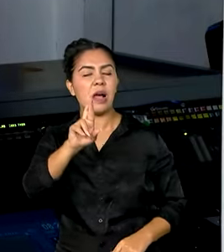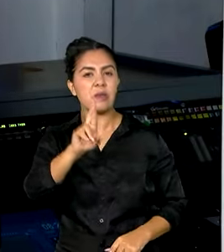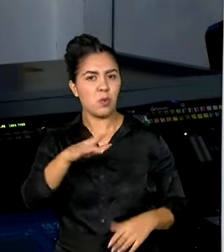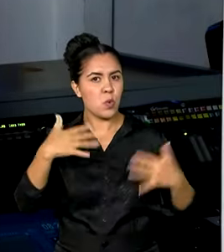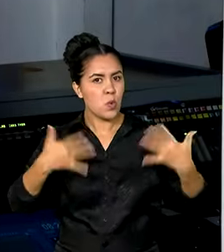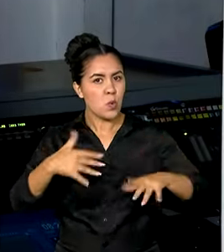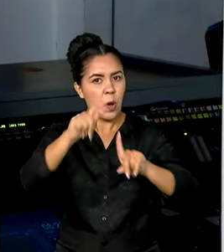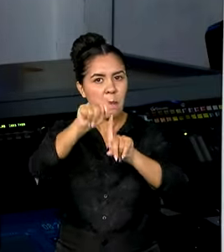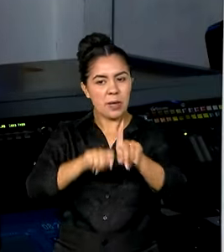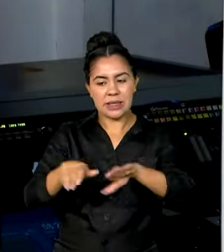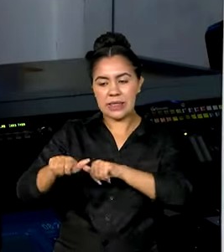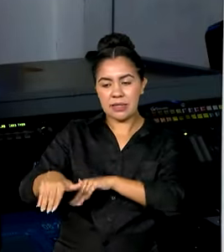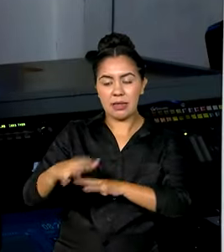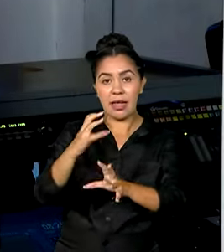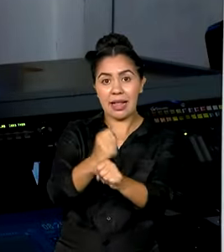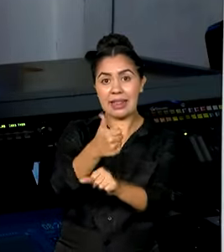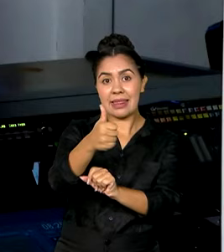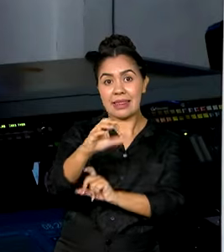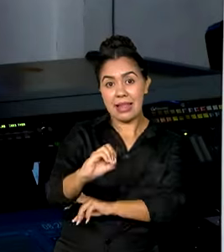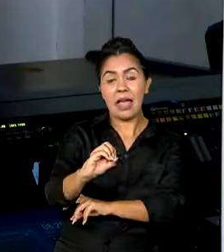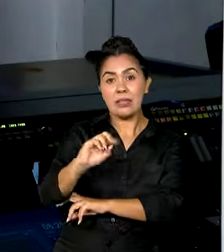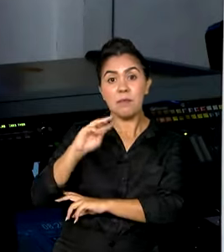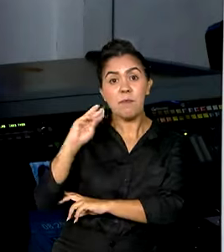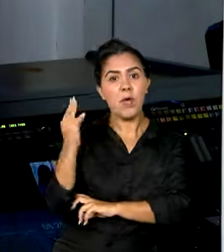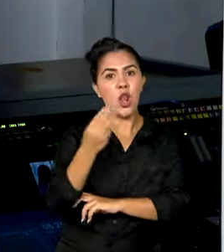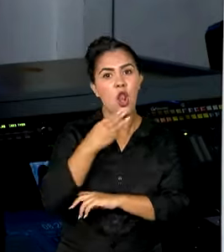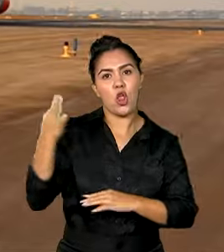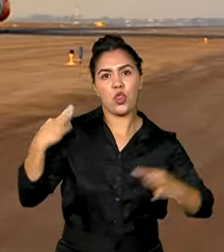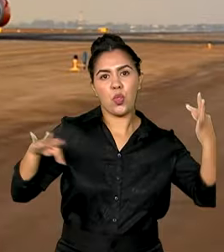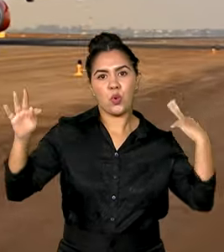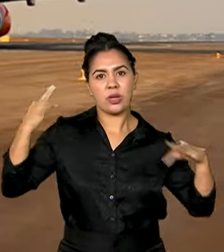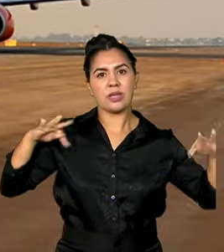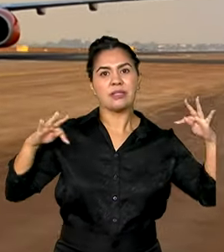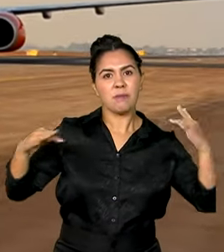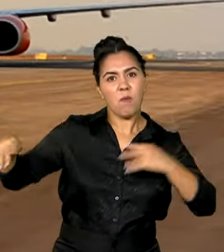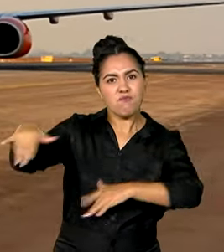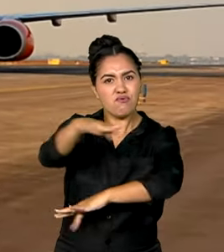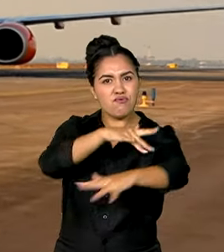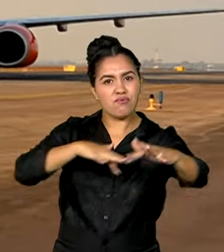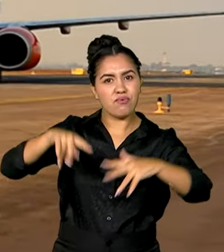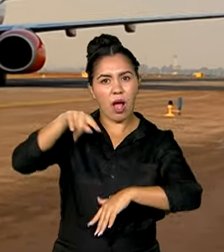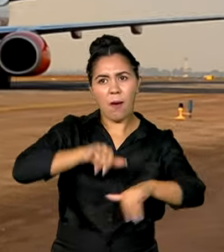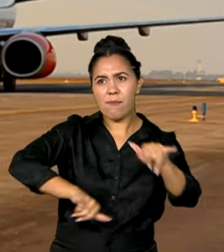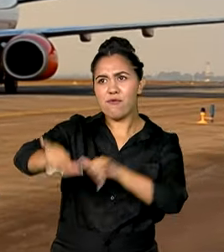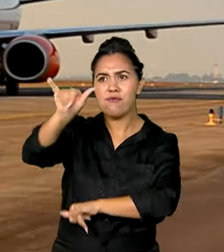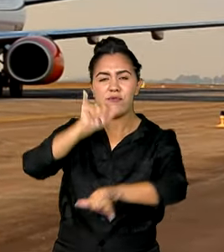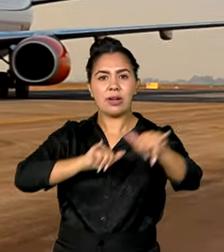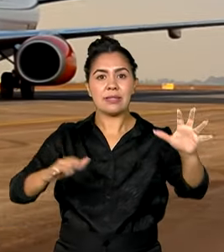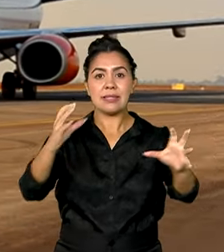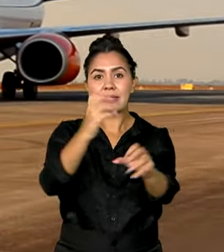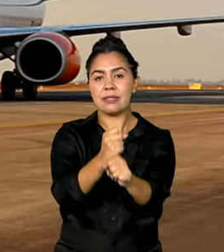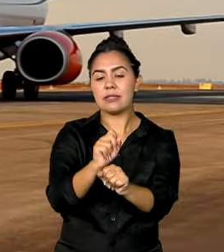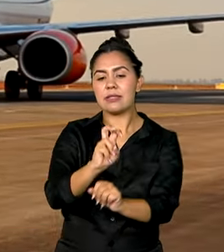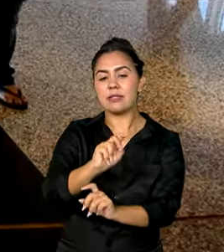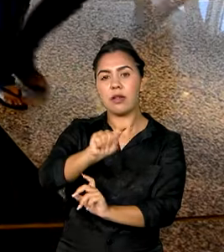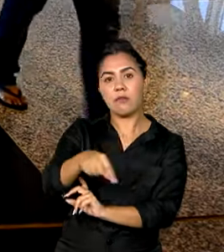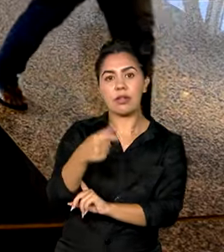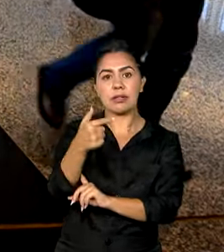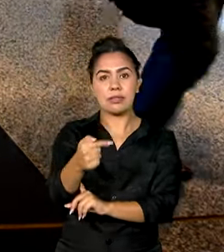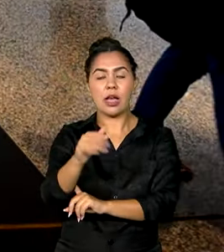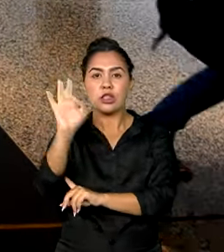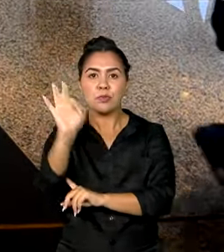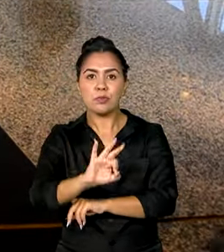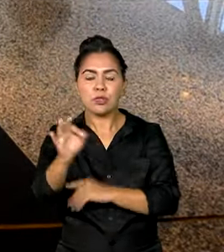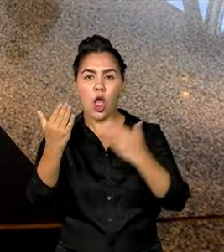com 10 milhões de turistas passando pelos aeroportos do país. Isso representa um aumento de 5,7% em